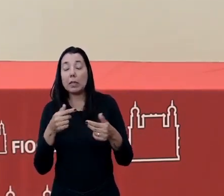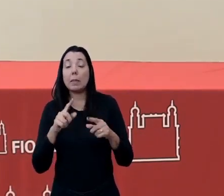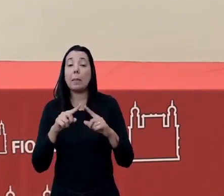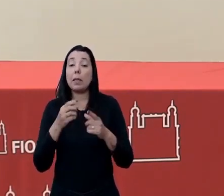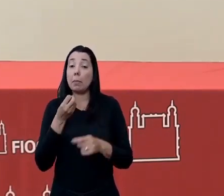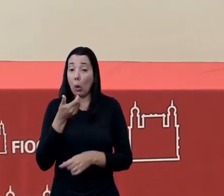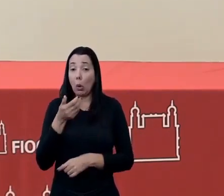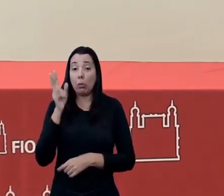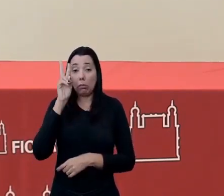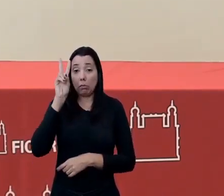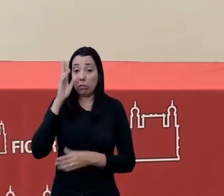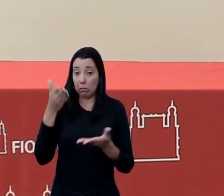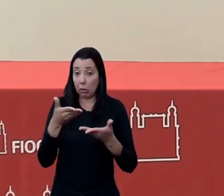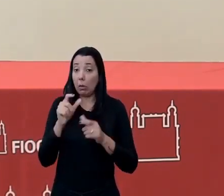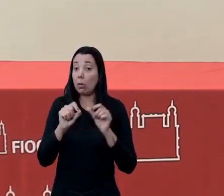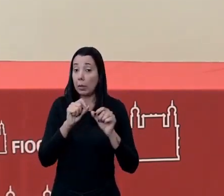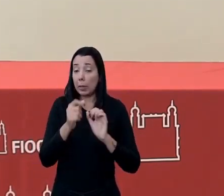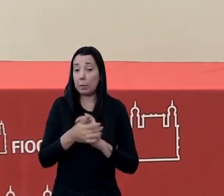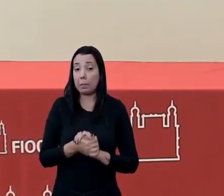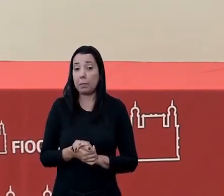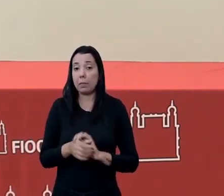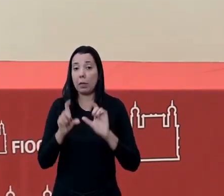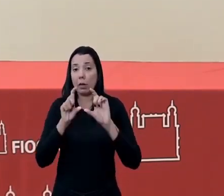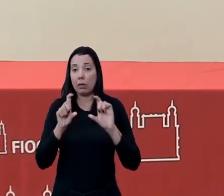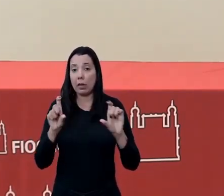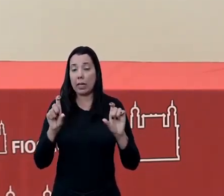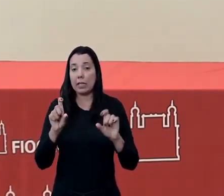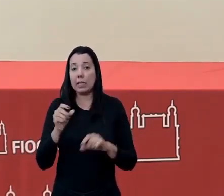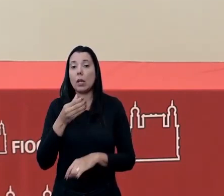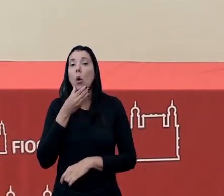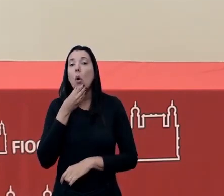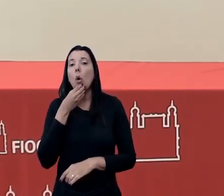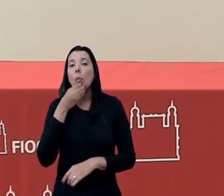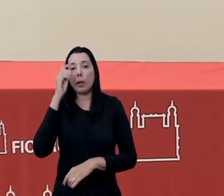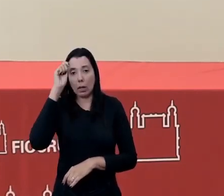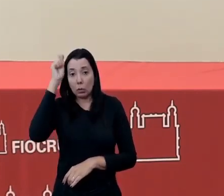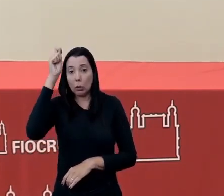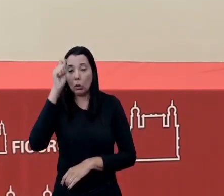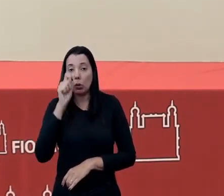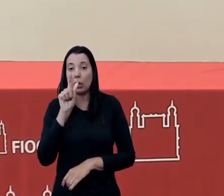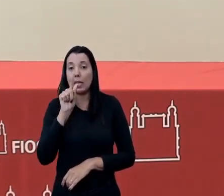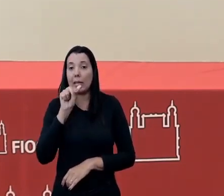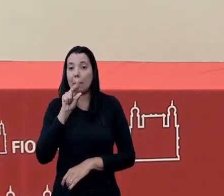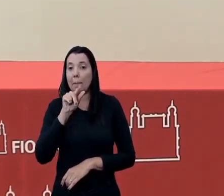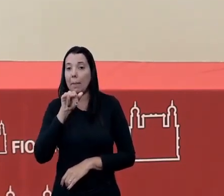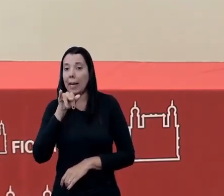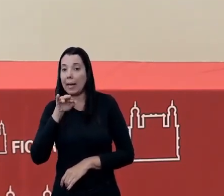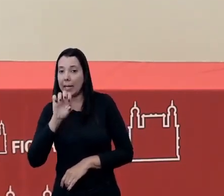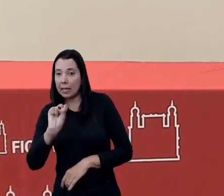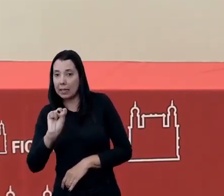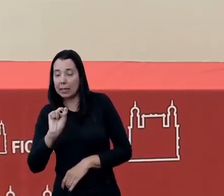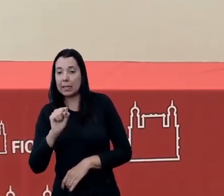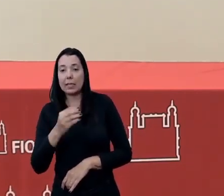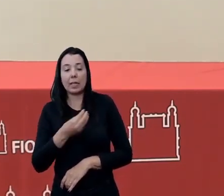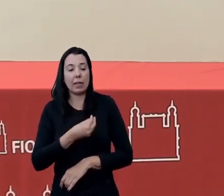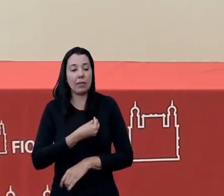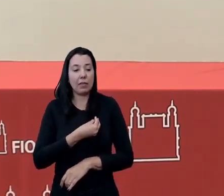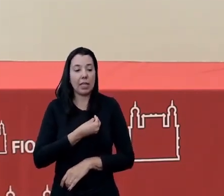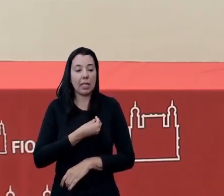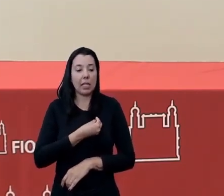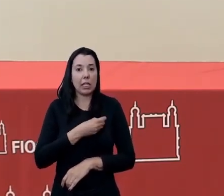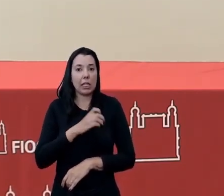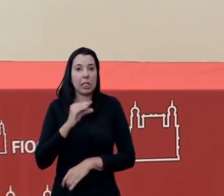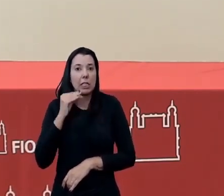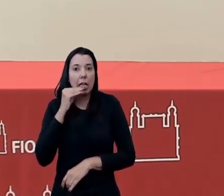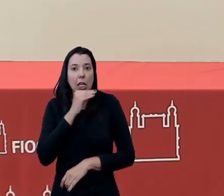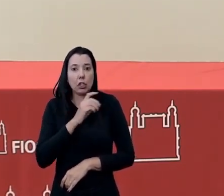lembrar nesse momento, que é uma frase de Guimarães Rosa, que diz que o correr da vida embrulha tudo. A vida é assim, esquenta, esfria,